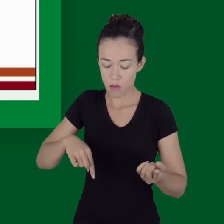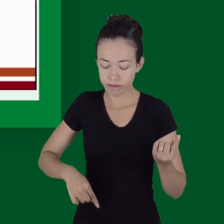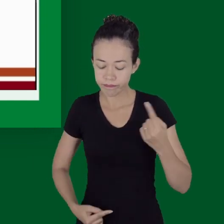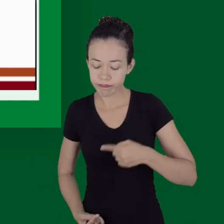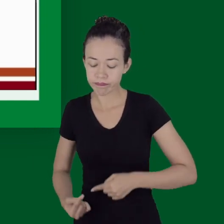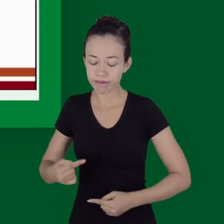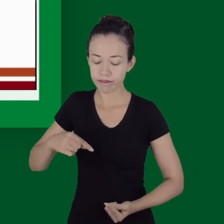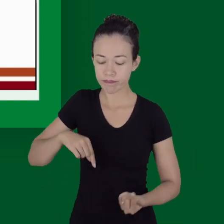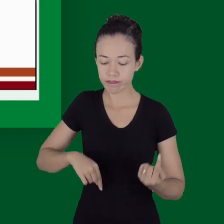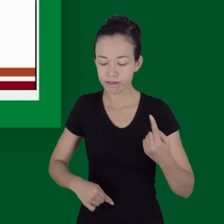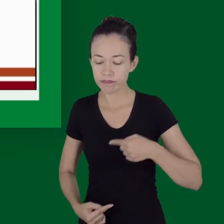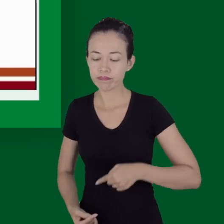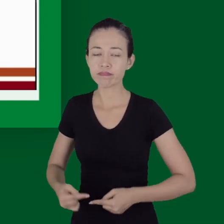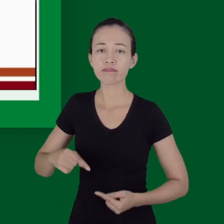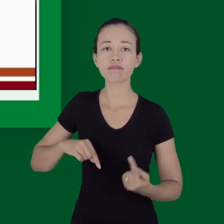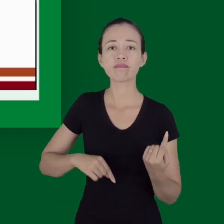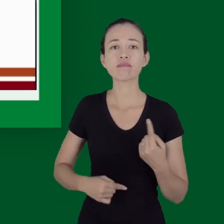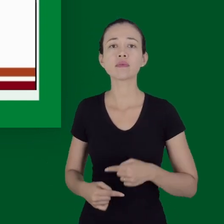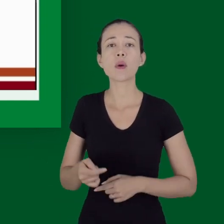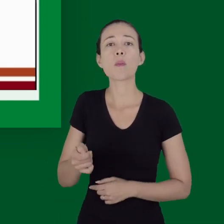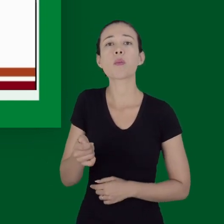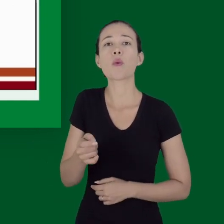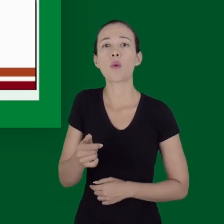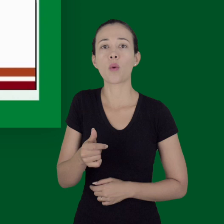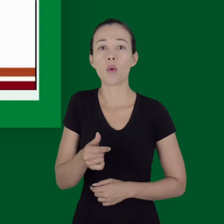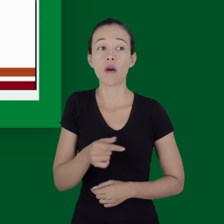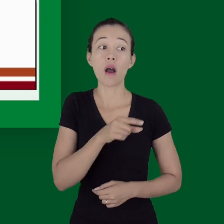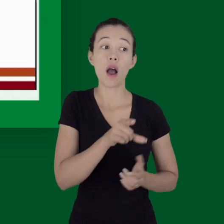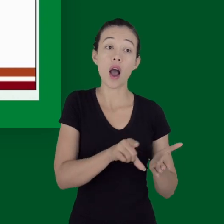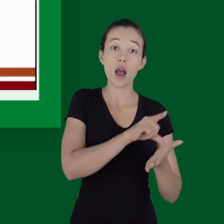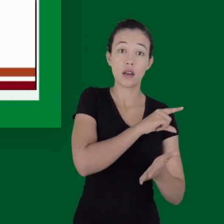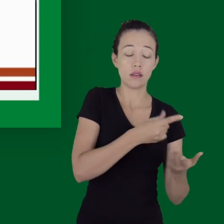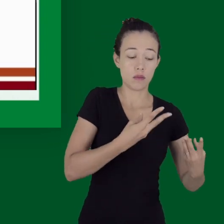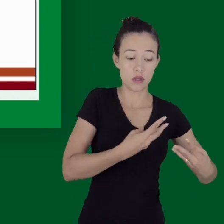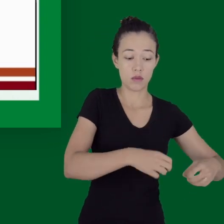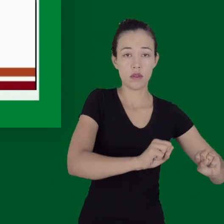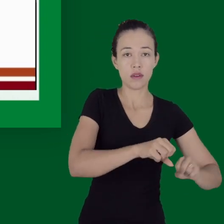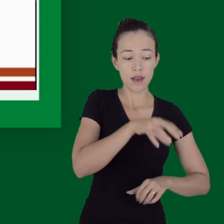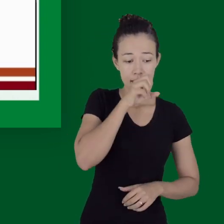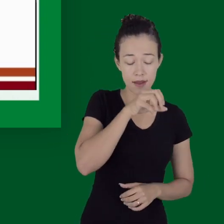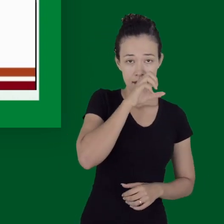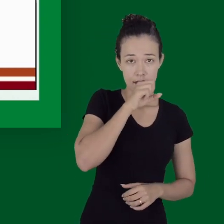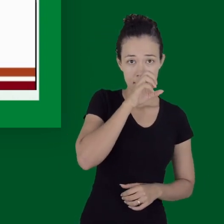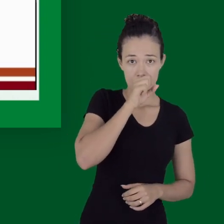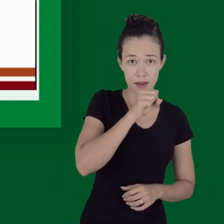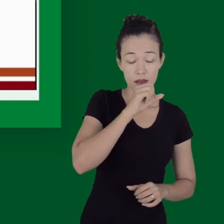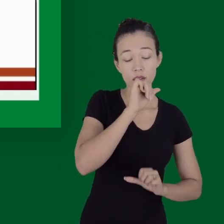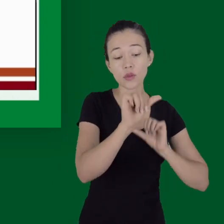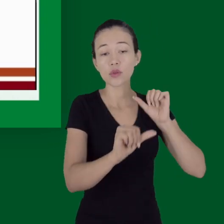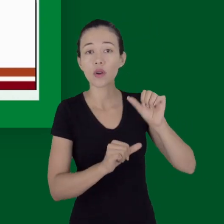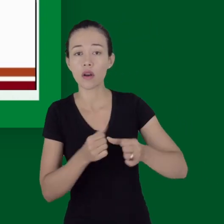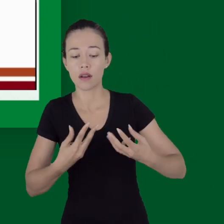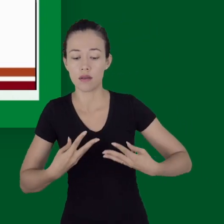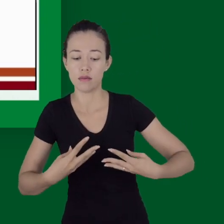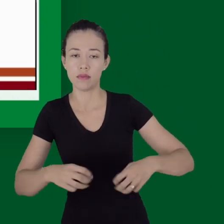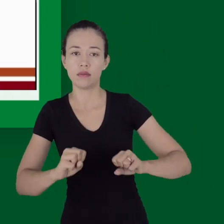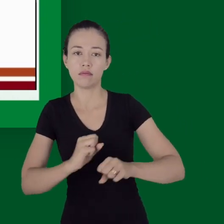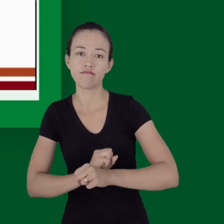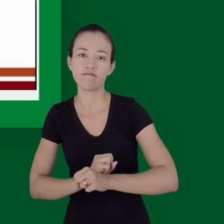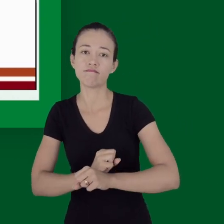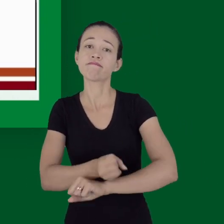adequada, normalmente causada por a hipoperfusão das células tecidoais, e passa de um